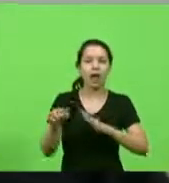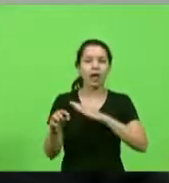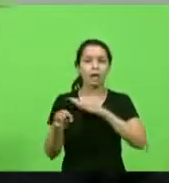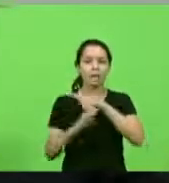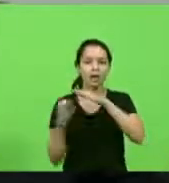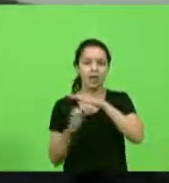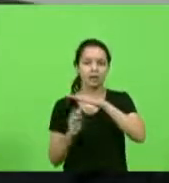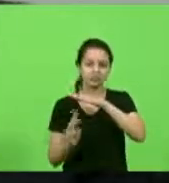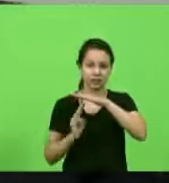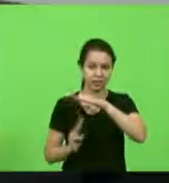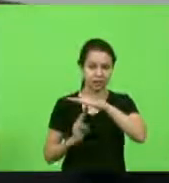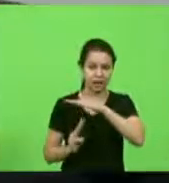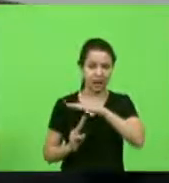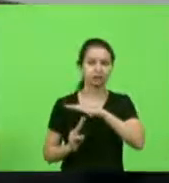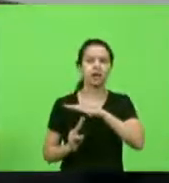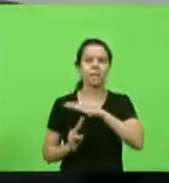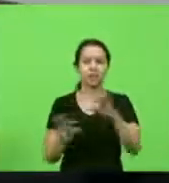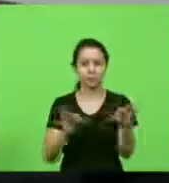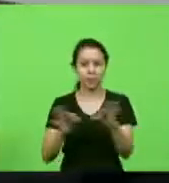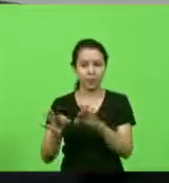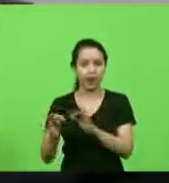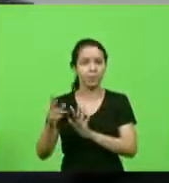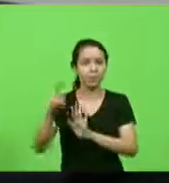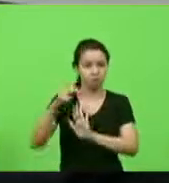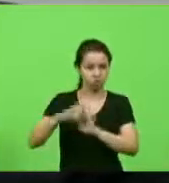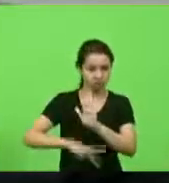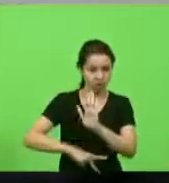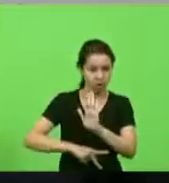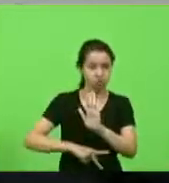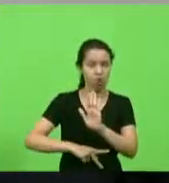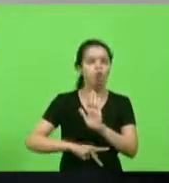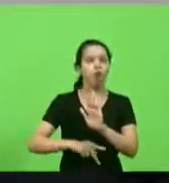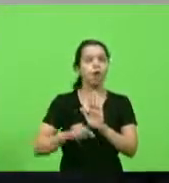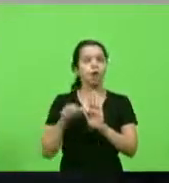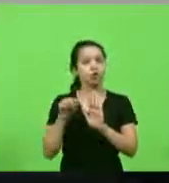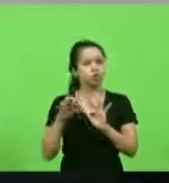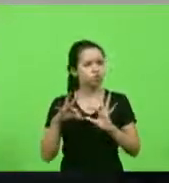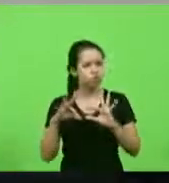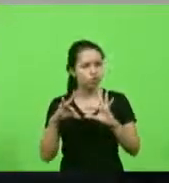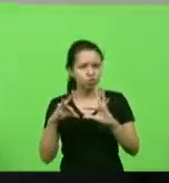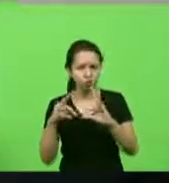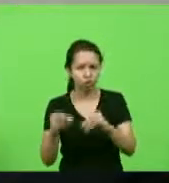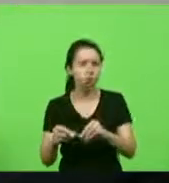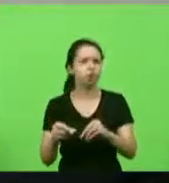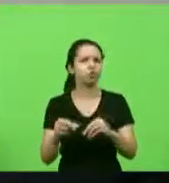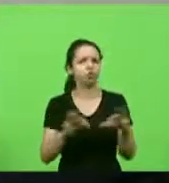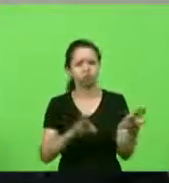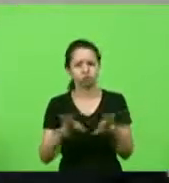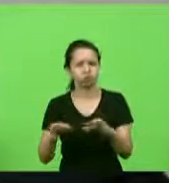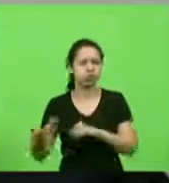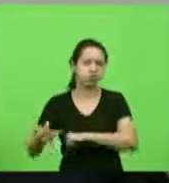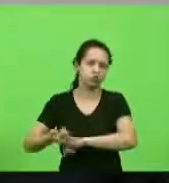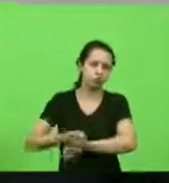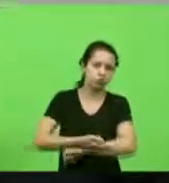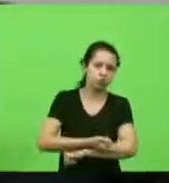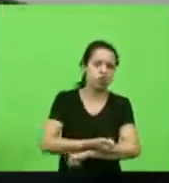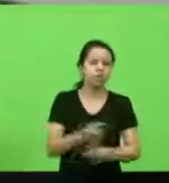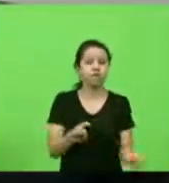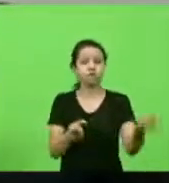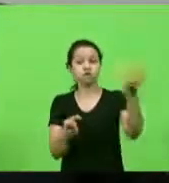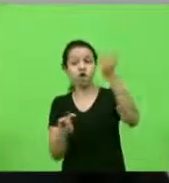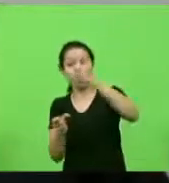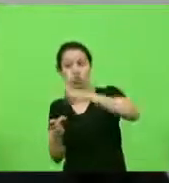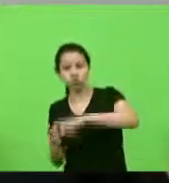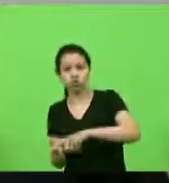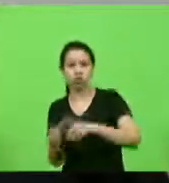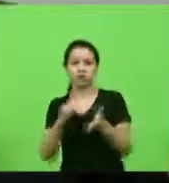projetos para que volte todos esses trâmites na infraestrutura e na secretaria de educação para que depois possa